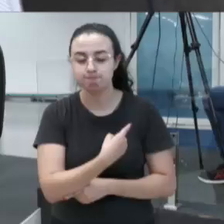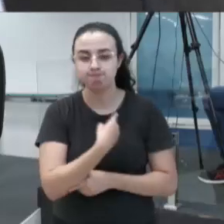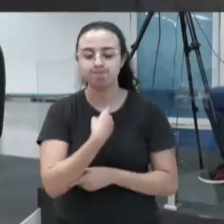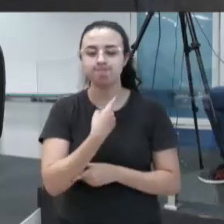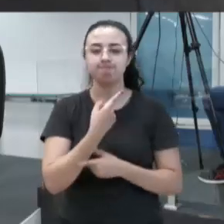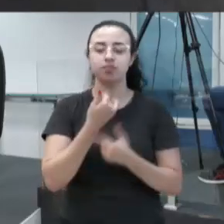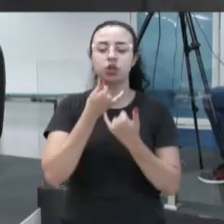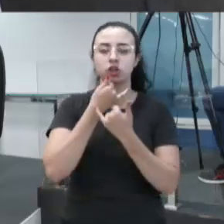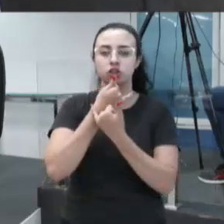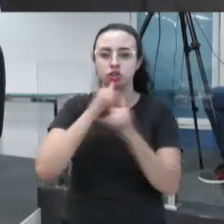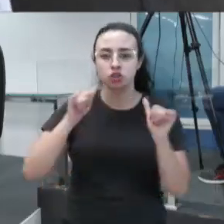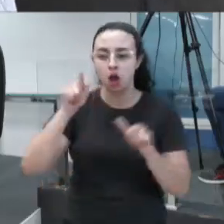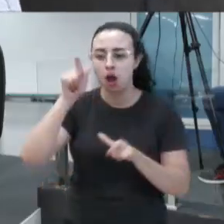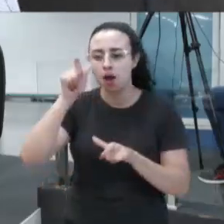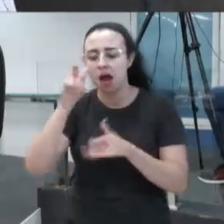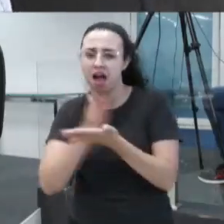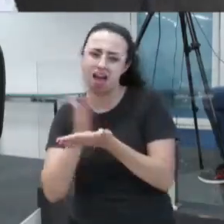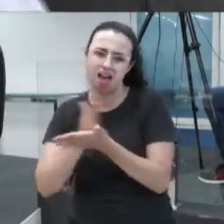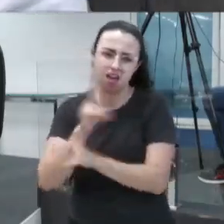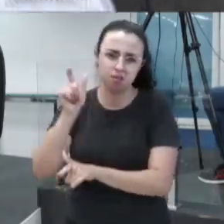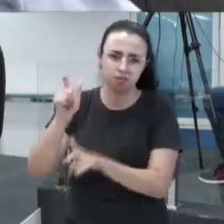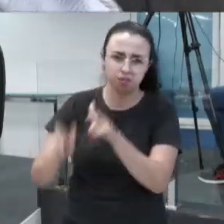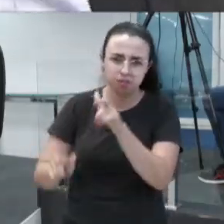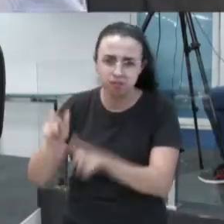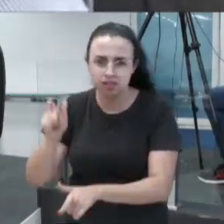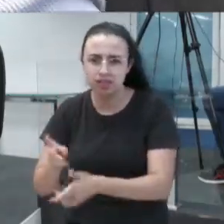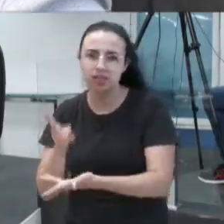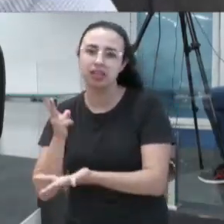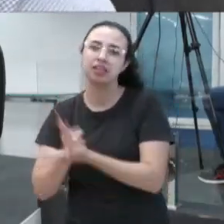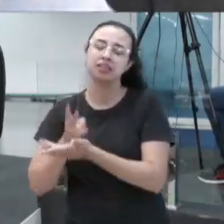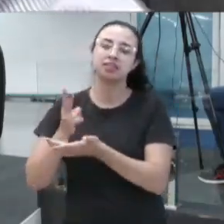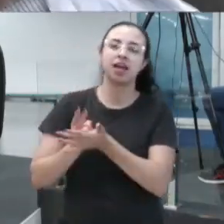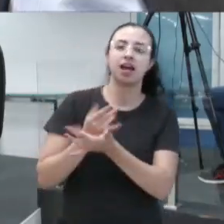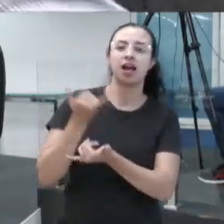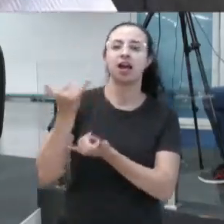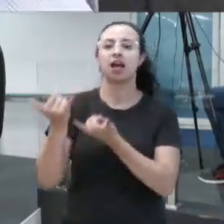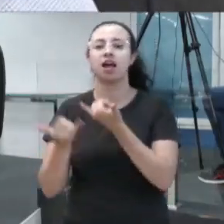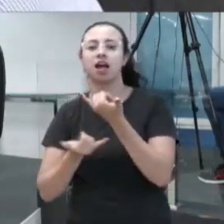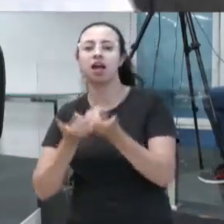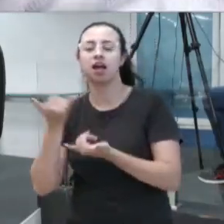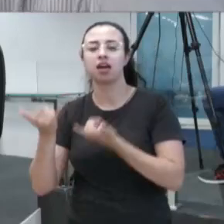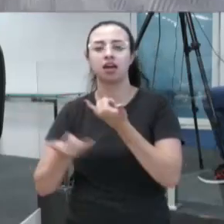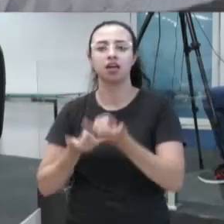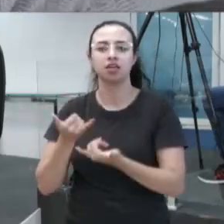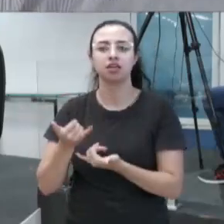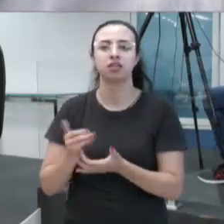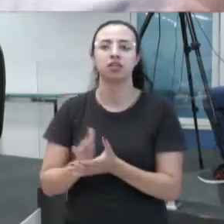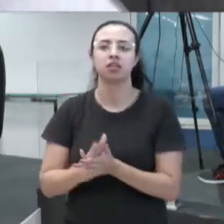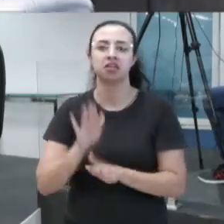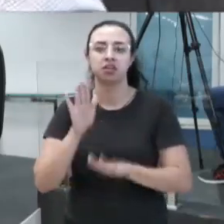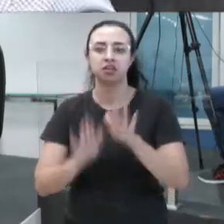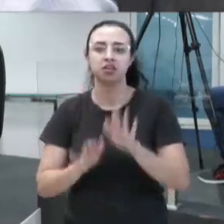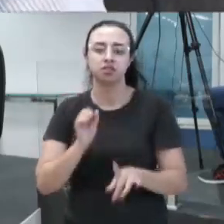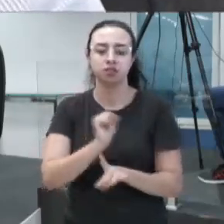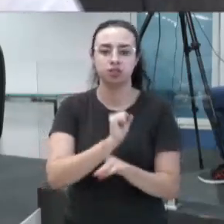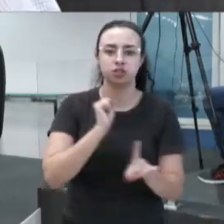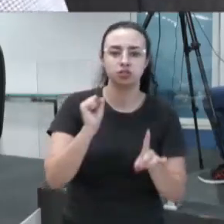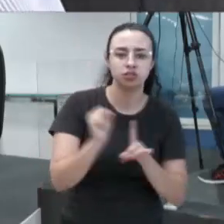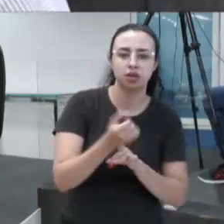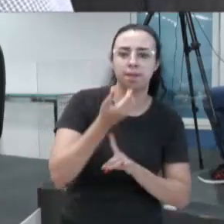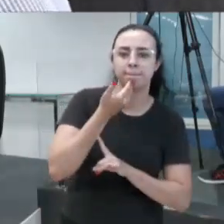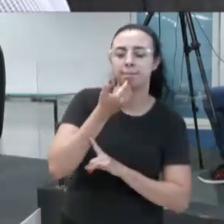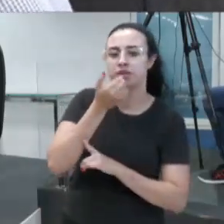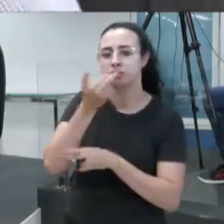audácia de determinadas pessoas, que sempre estão aprontando por aí, sofrendo um pedido ou outro, seja da sociedade civil organizada,